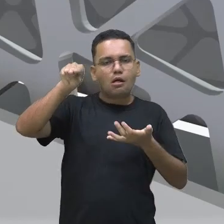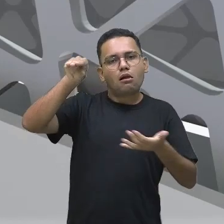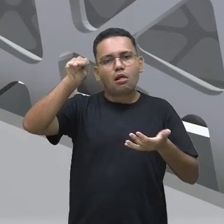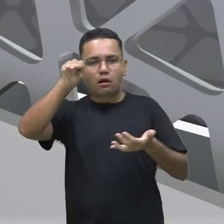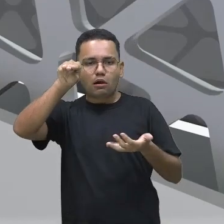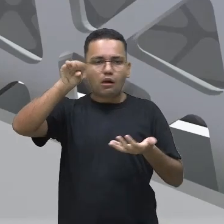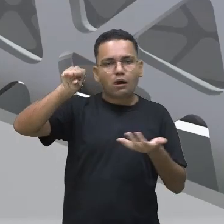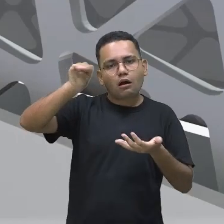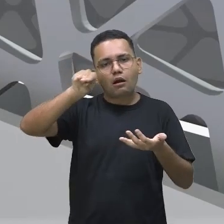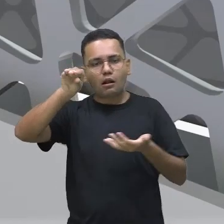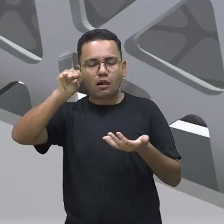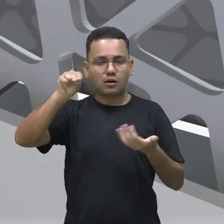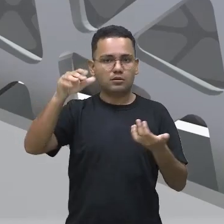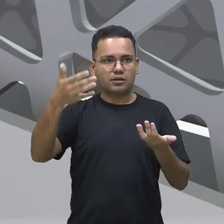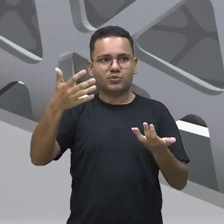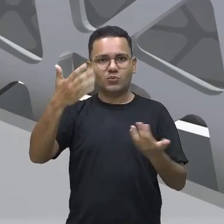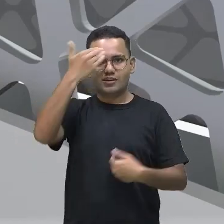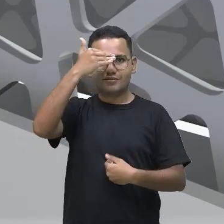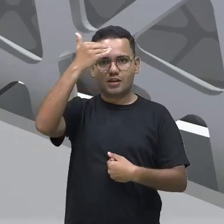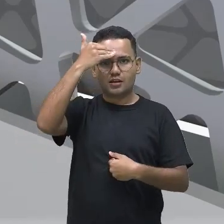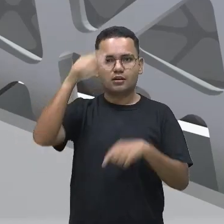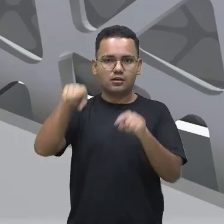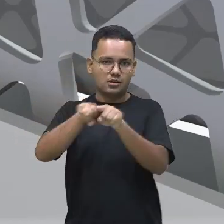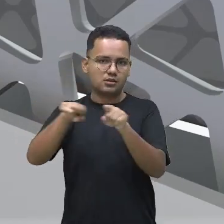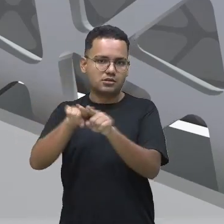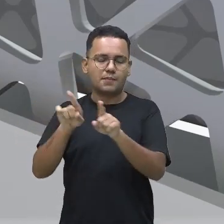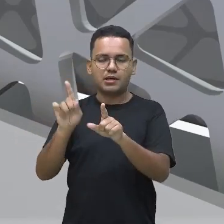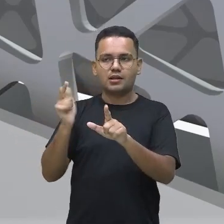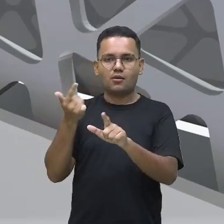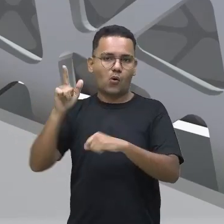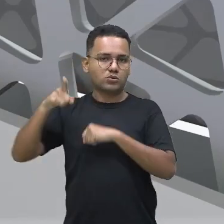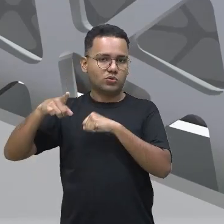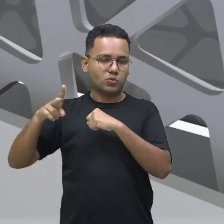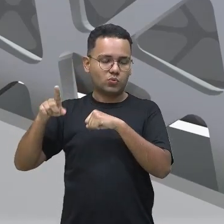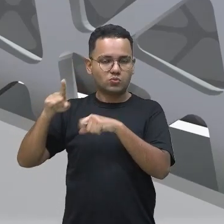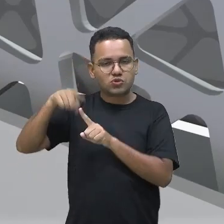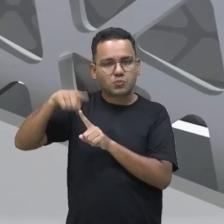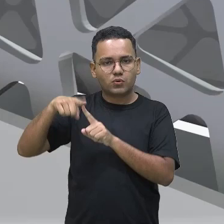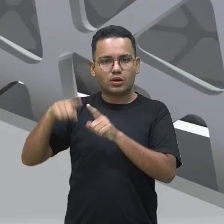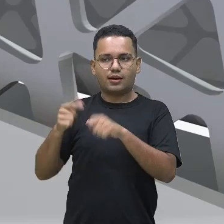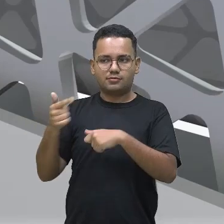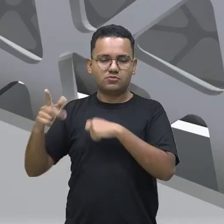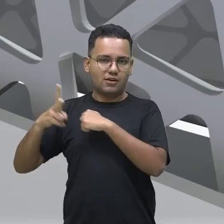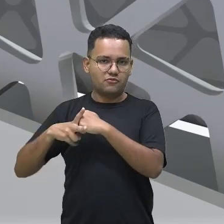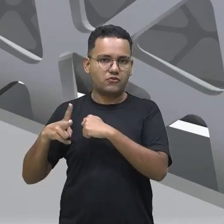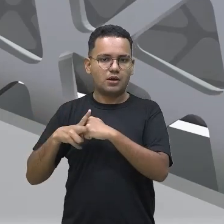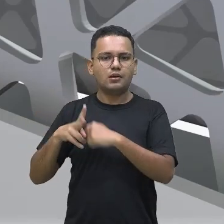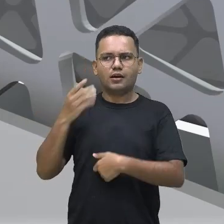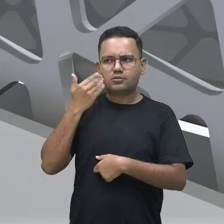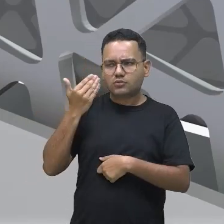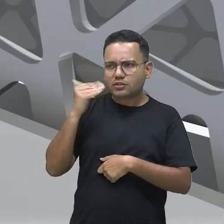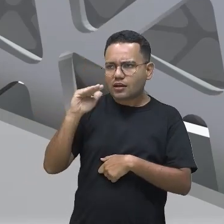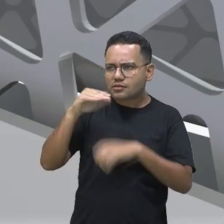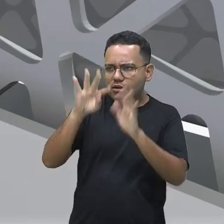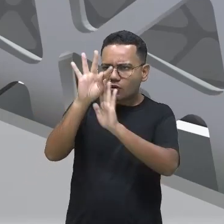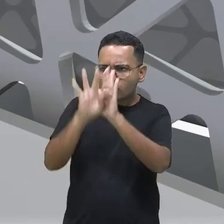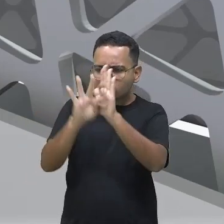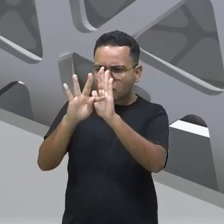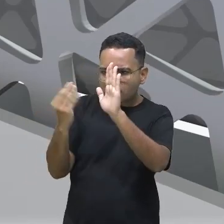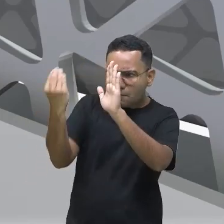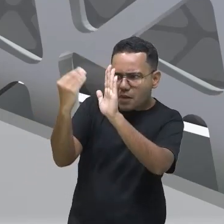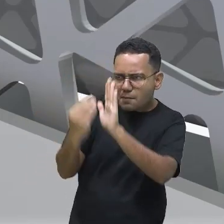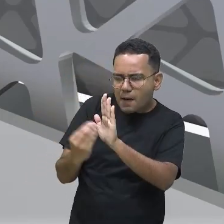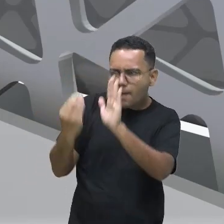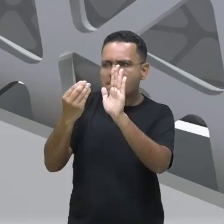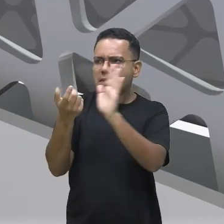fazer a leitura dos símbolos, né? De tudo que se apresenta juntamente com o texto. Uma história em